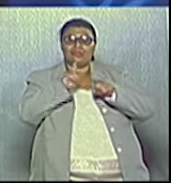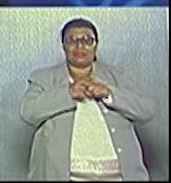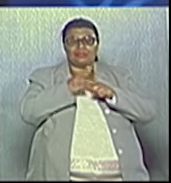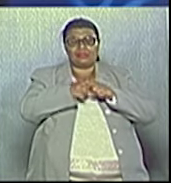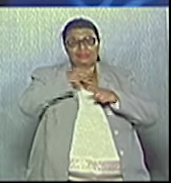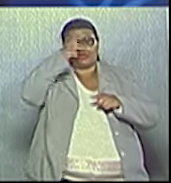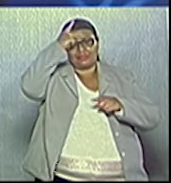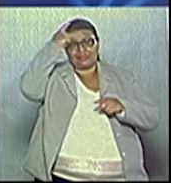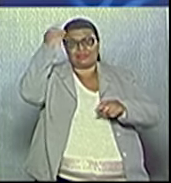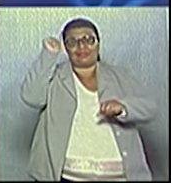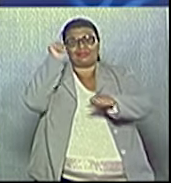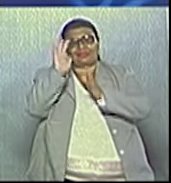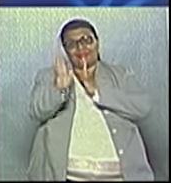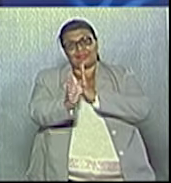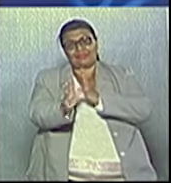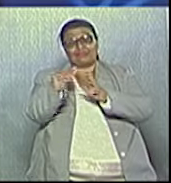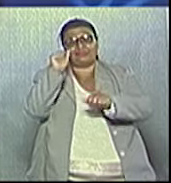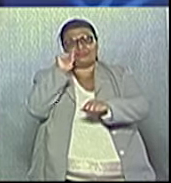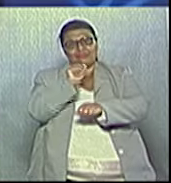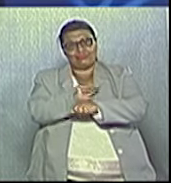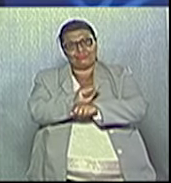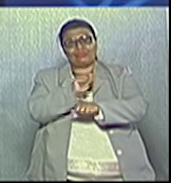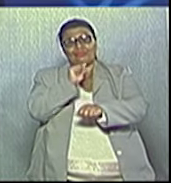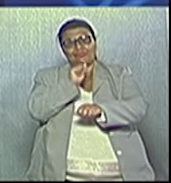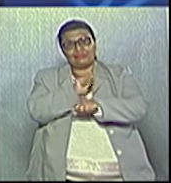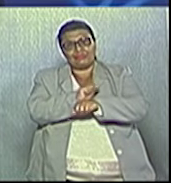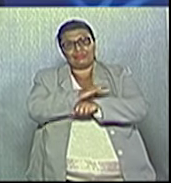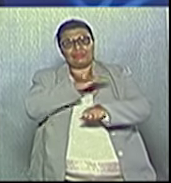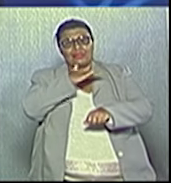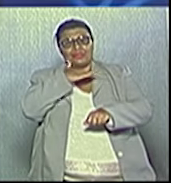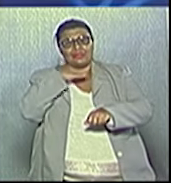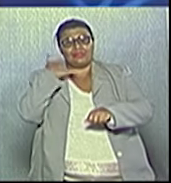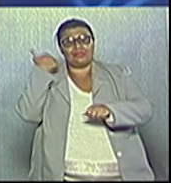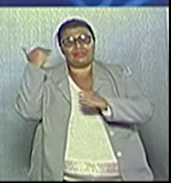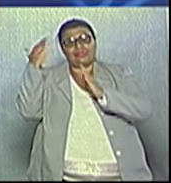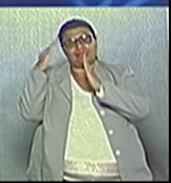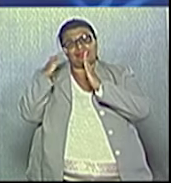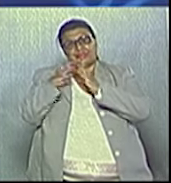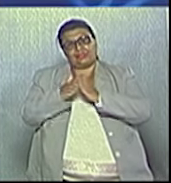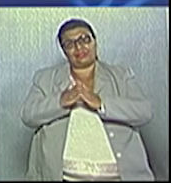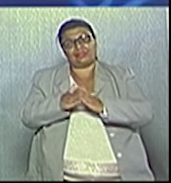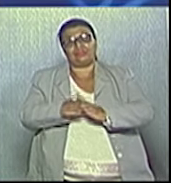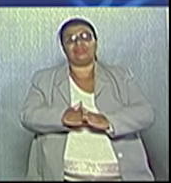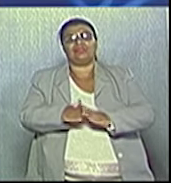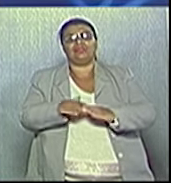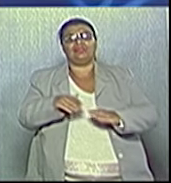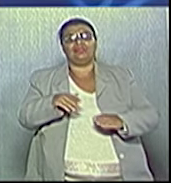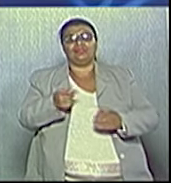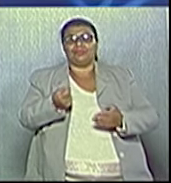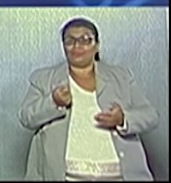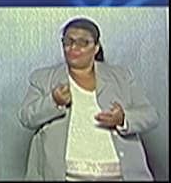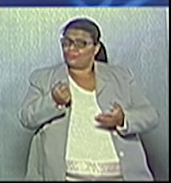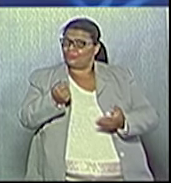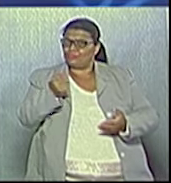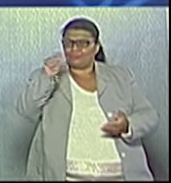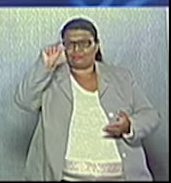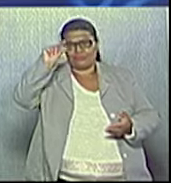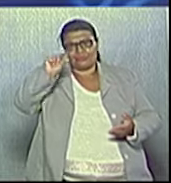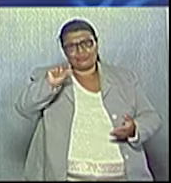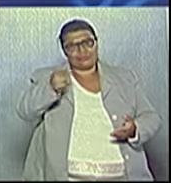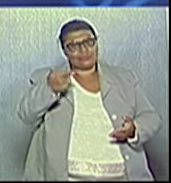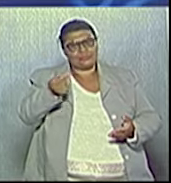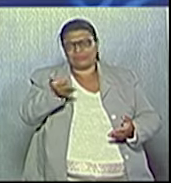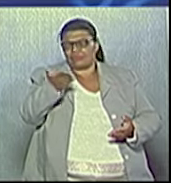em uma fila de espera e estão morrendo em casa. Então, e no valor não é tão alto. Eu